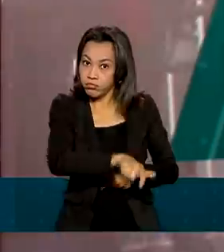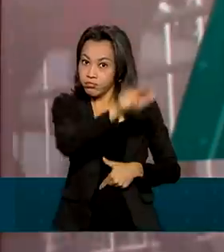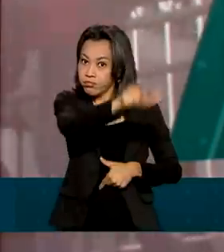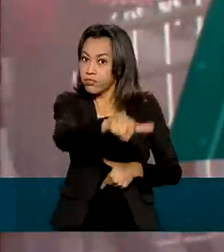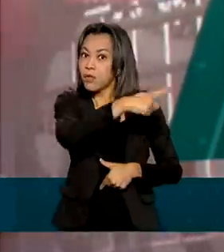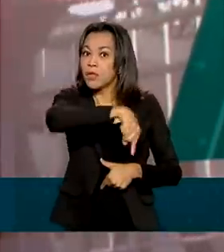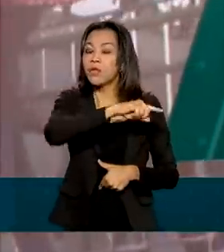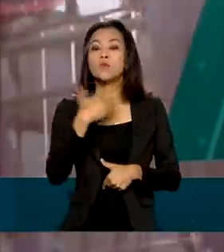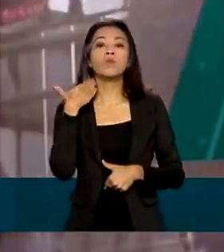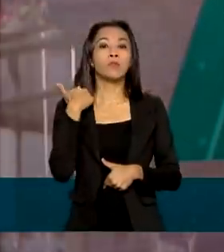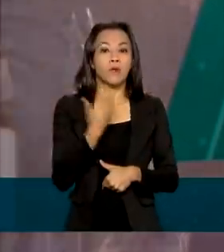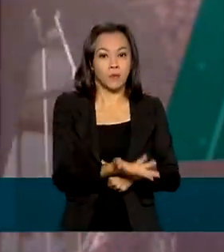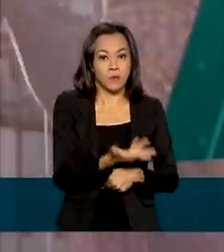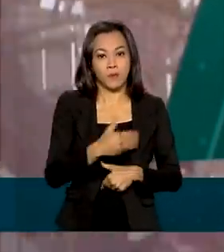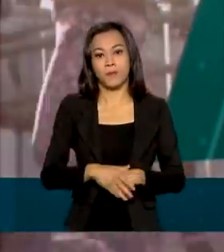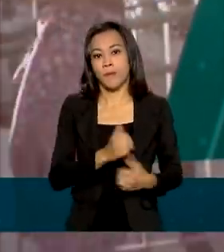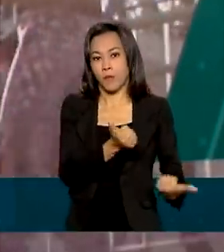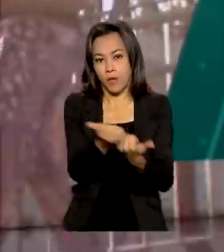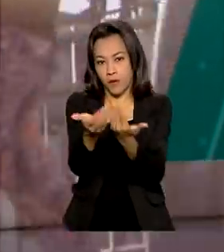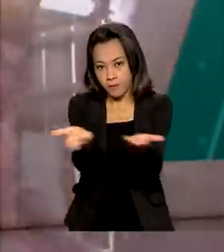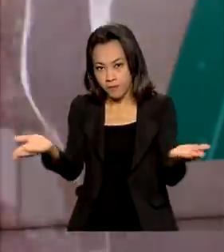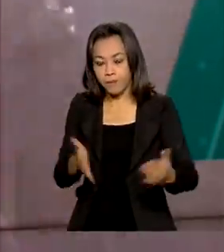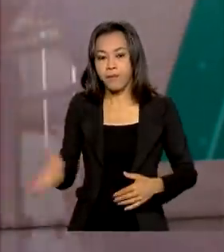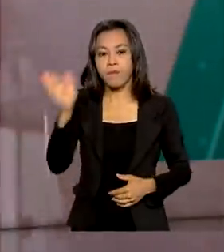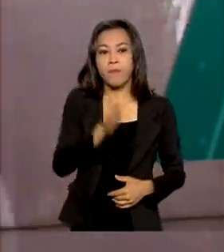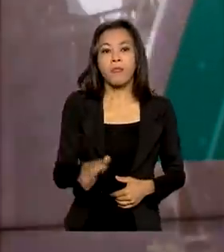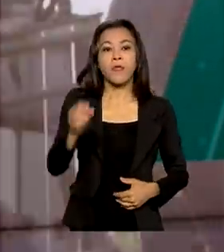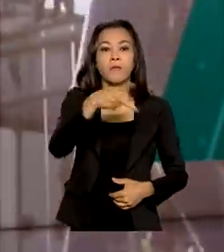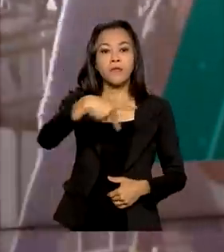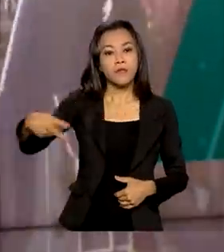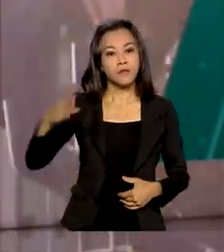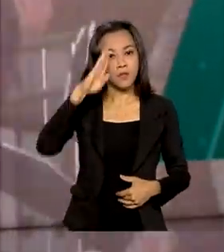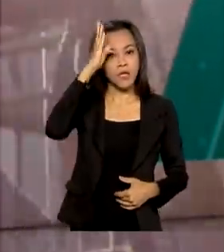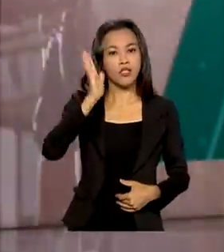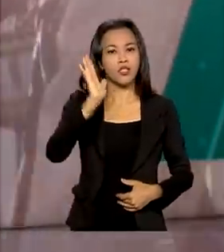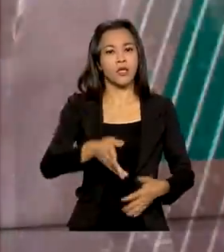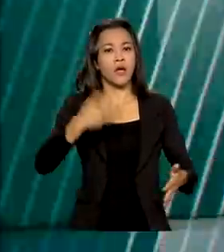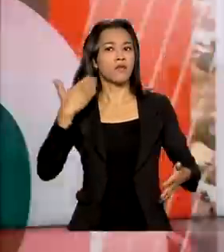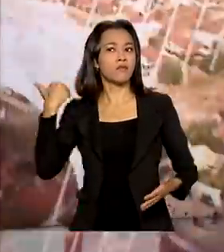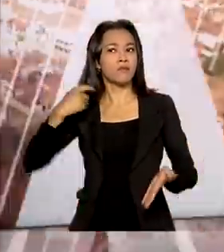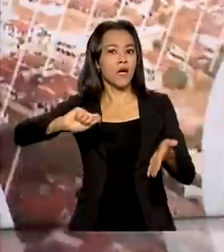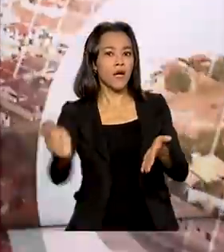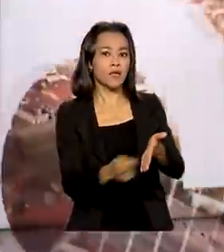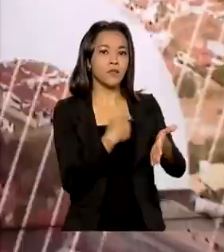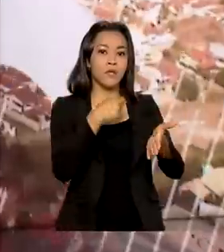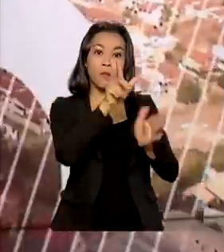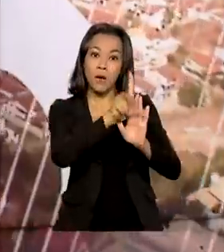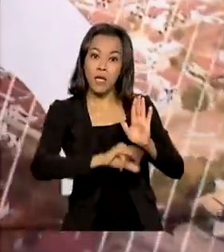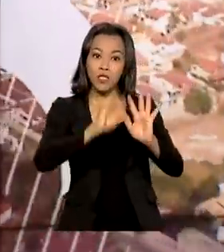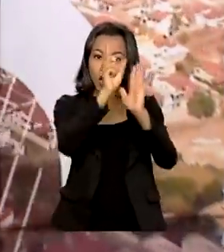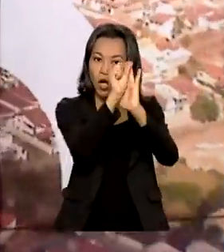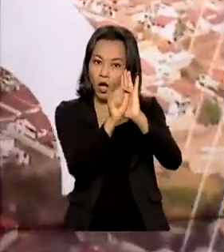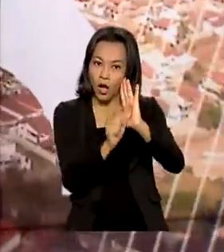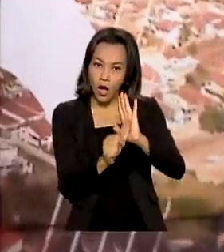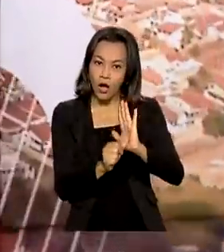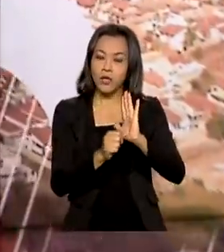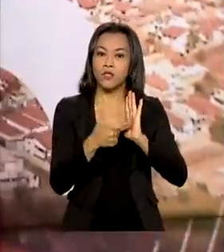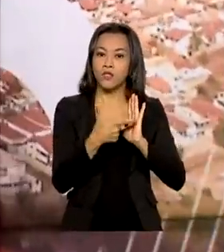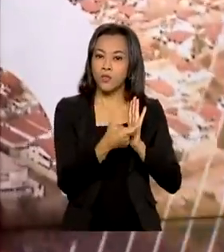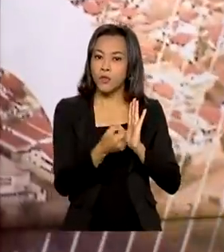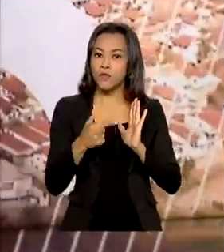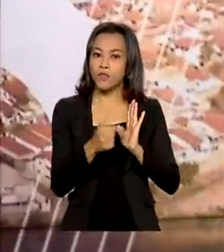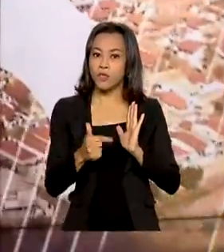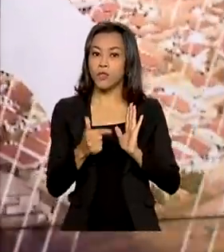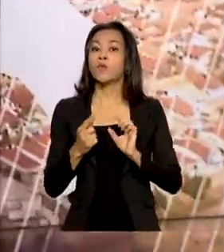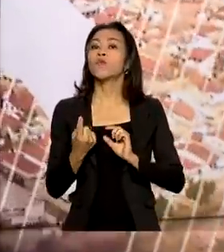O presidente Jair Bolsonaro sancionou a lei orçamentária de 2022. O valor total da despesa é de